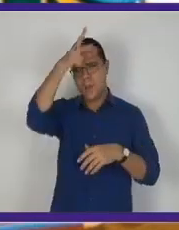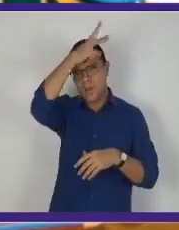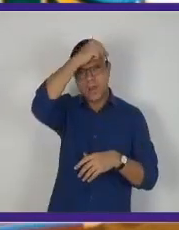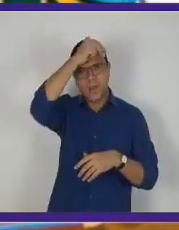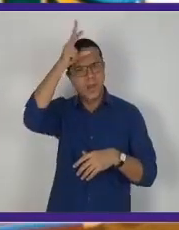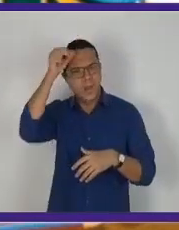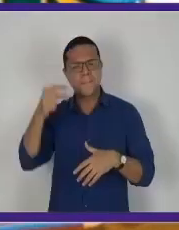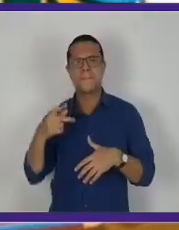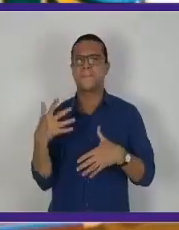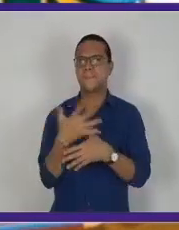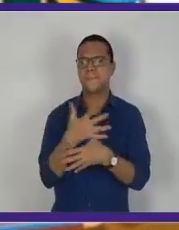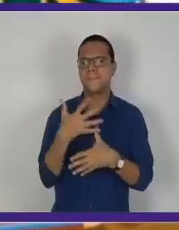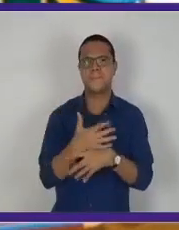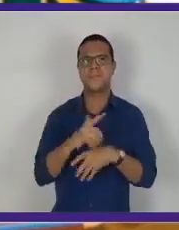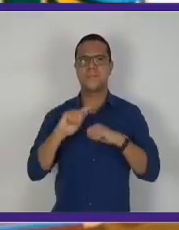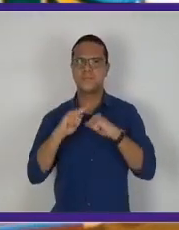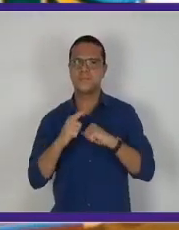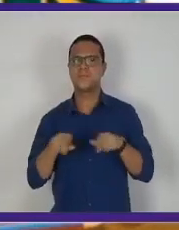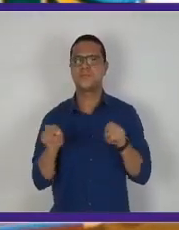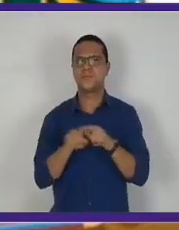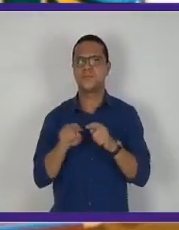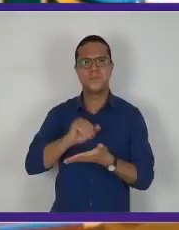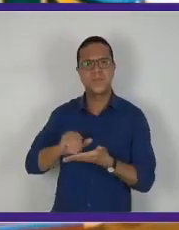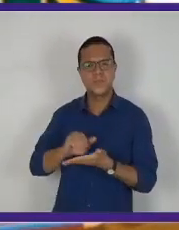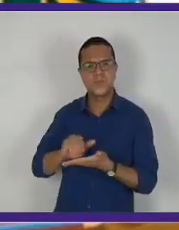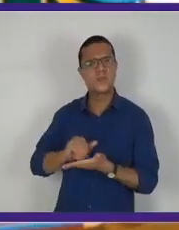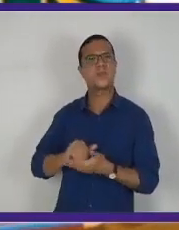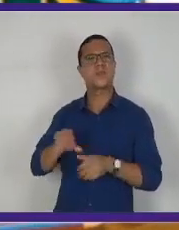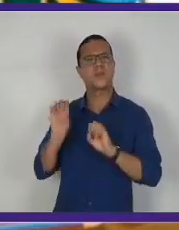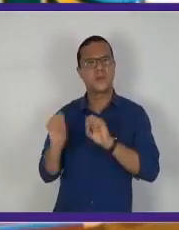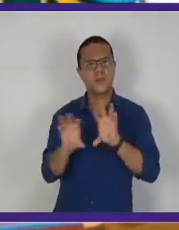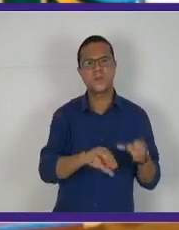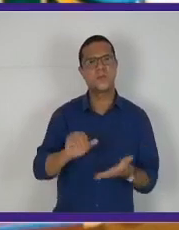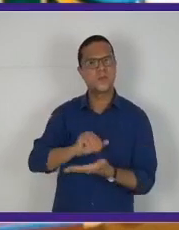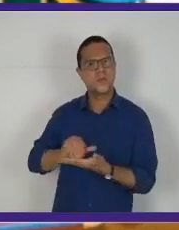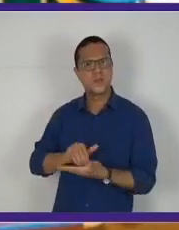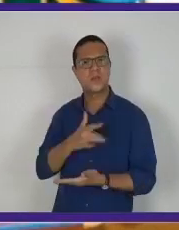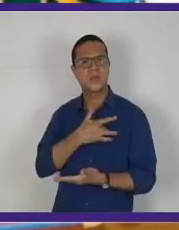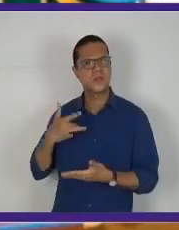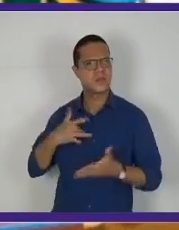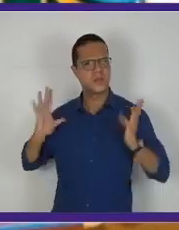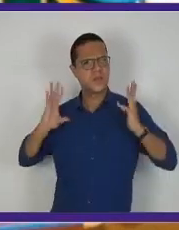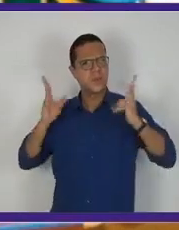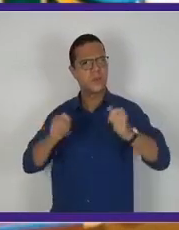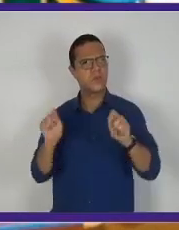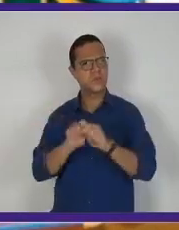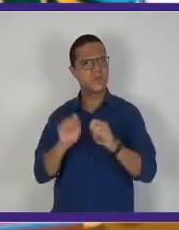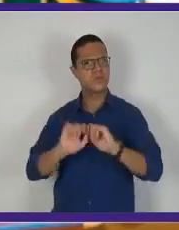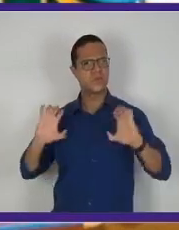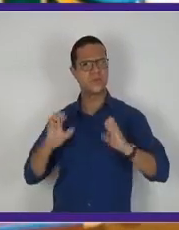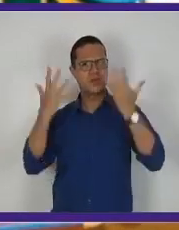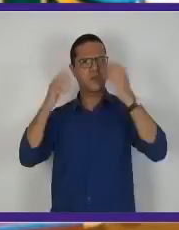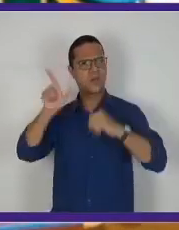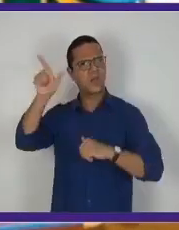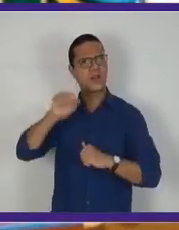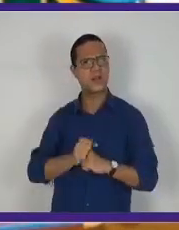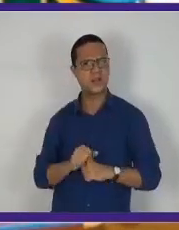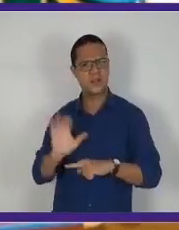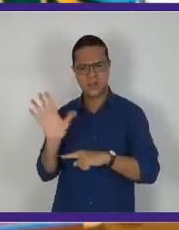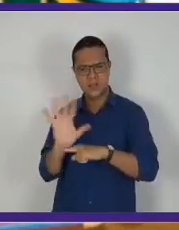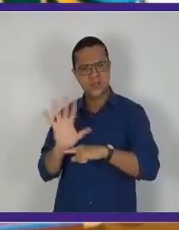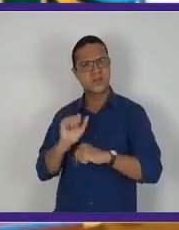prefeitura municipal, da Secretaria de Educação, Secretaria de Saúde. Todo mundo faz evento lá no cinema. Não é verdade?